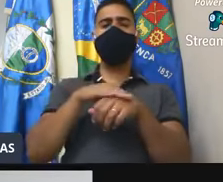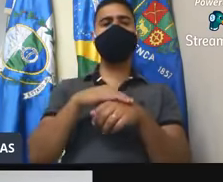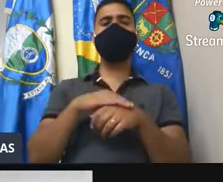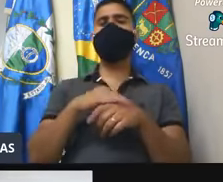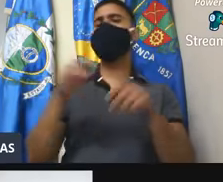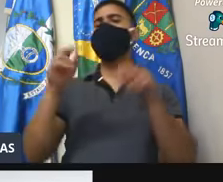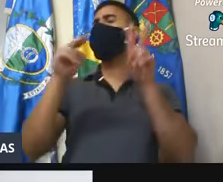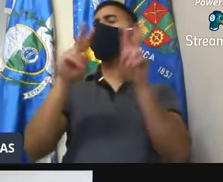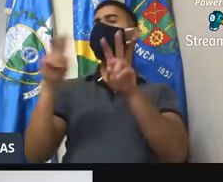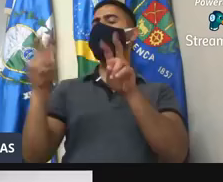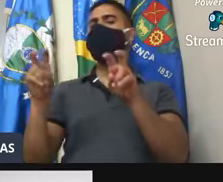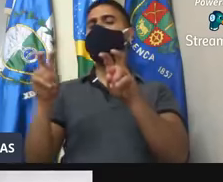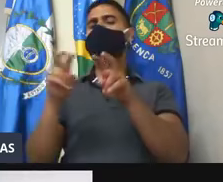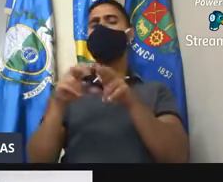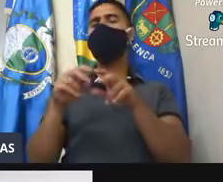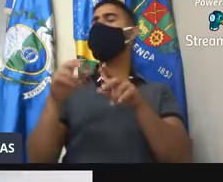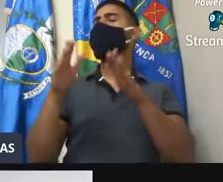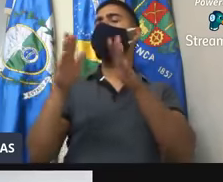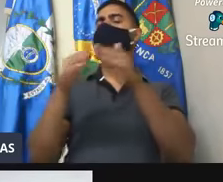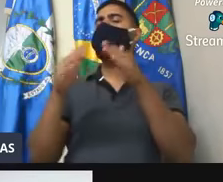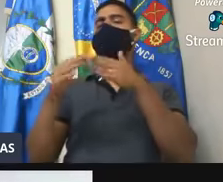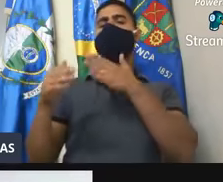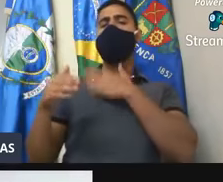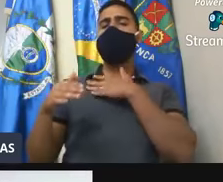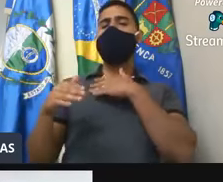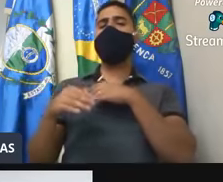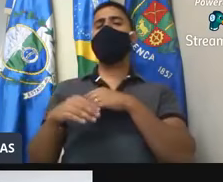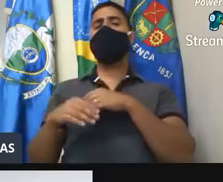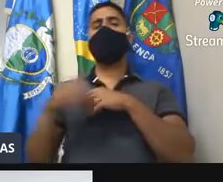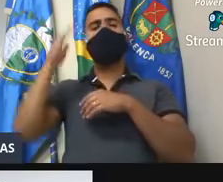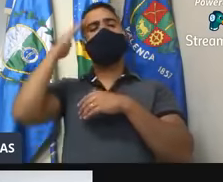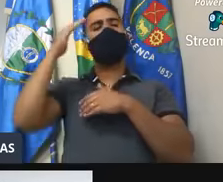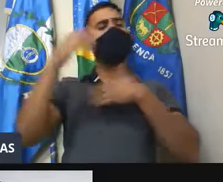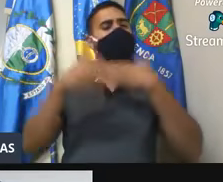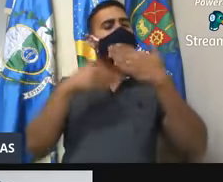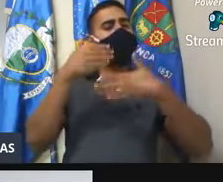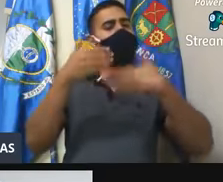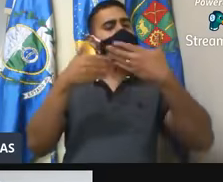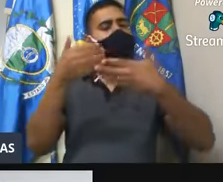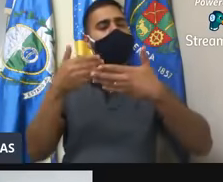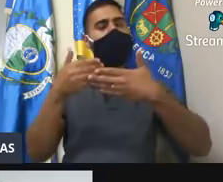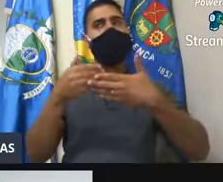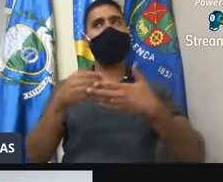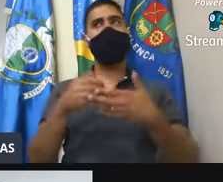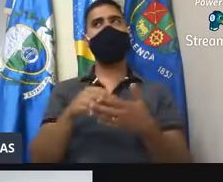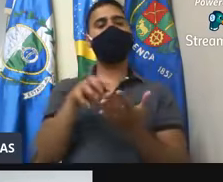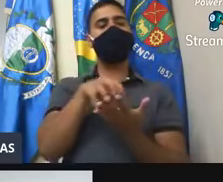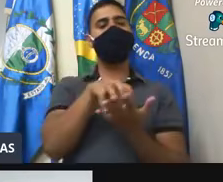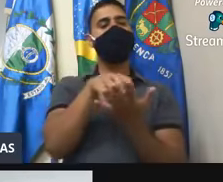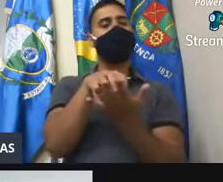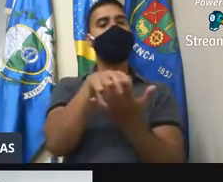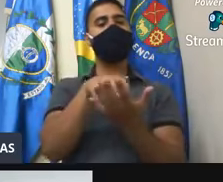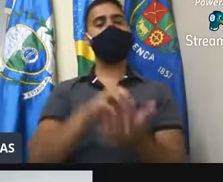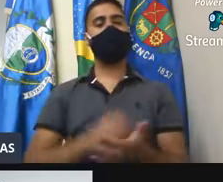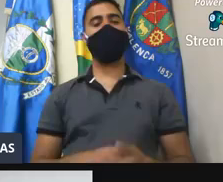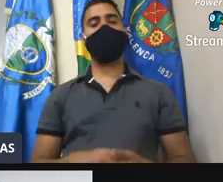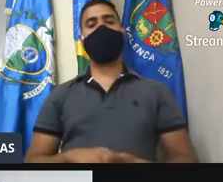algumas solicitações em relação ao desenvolvimento turístico do nosso município. Então,